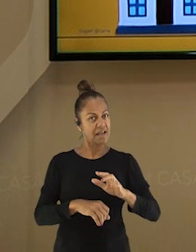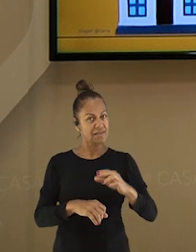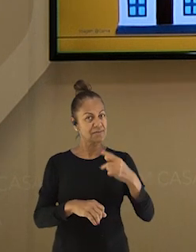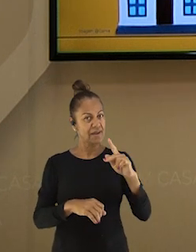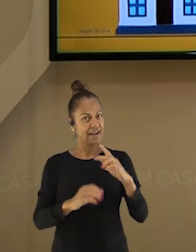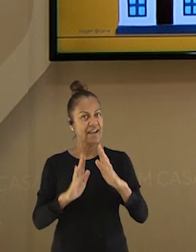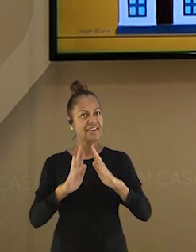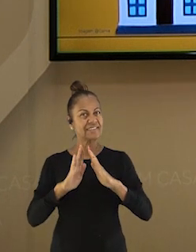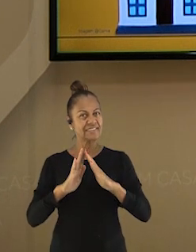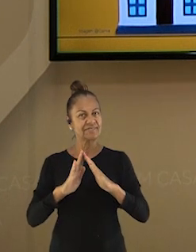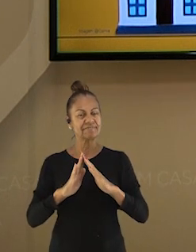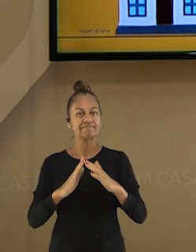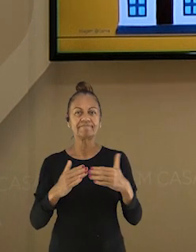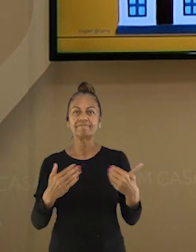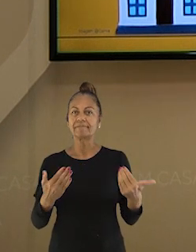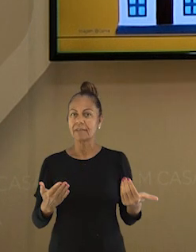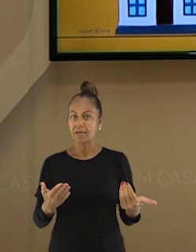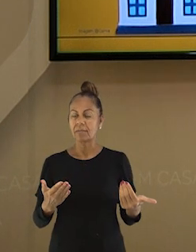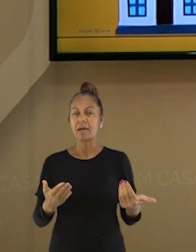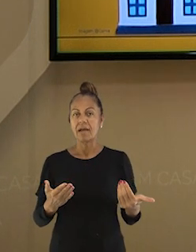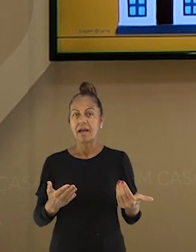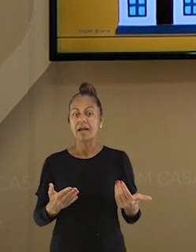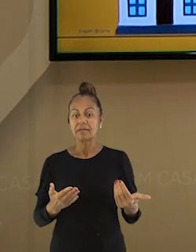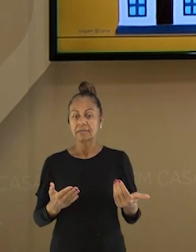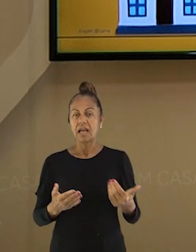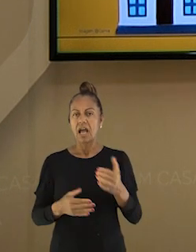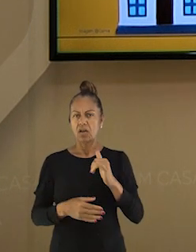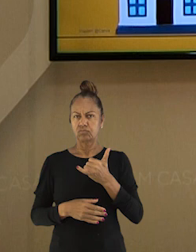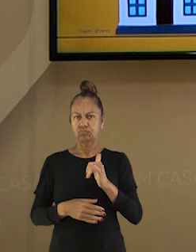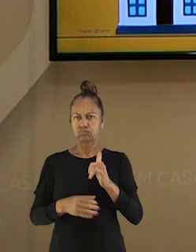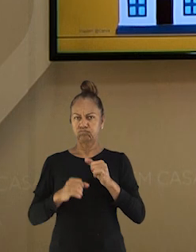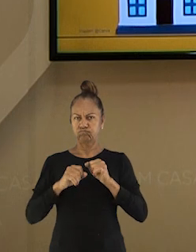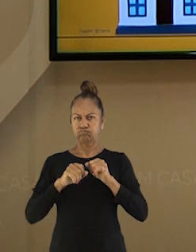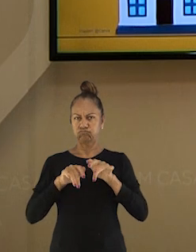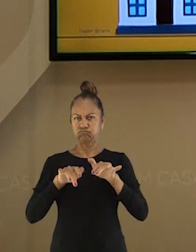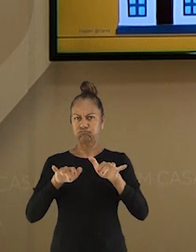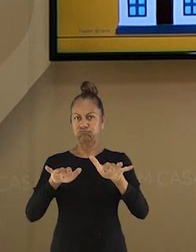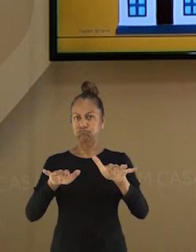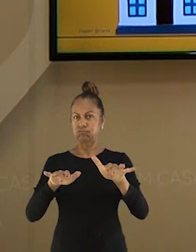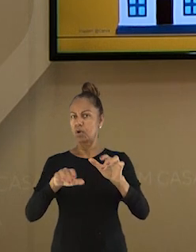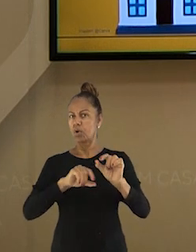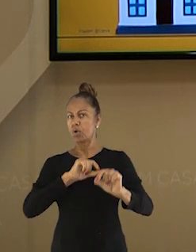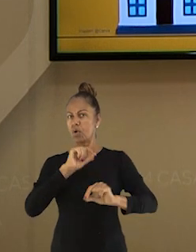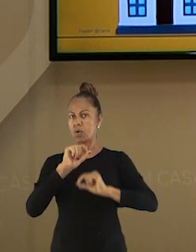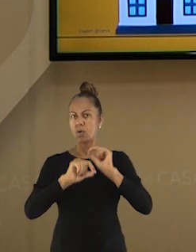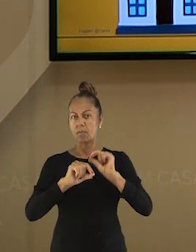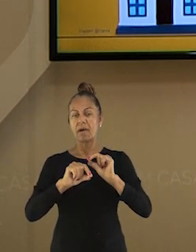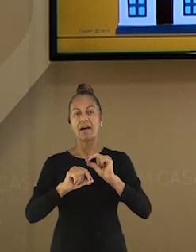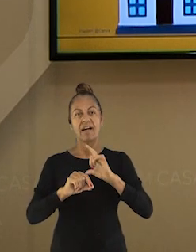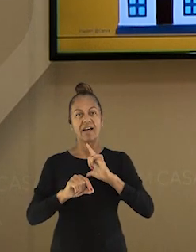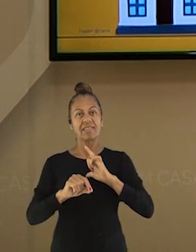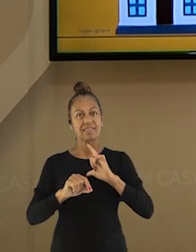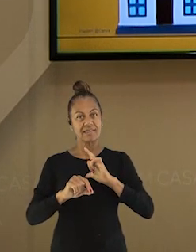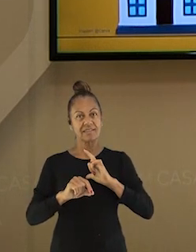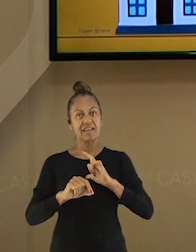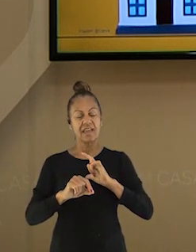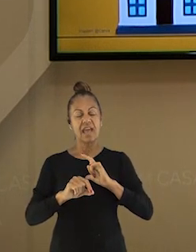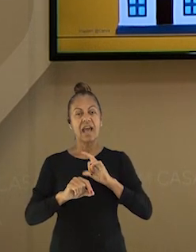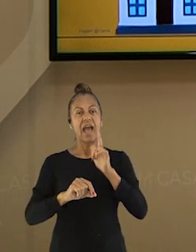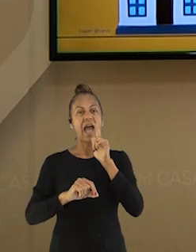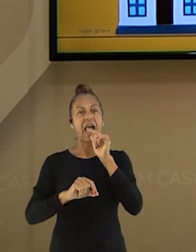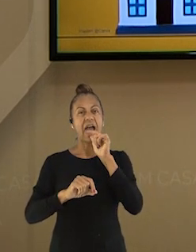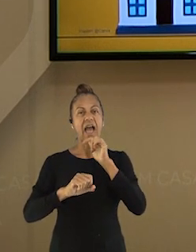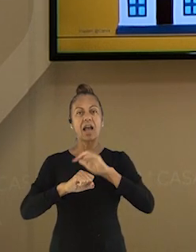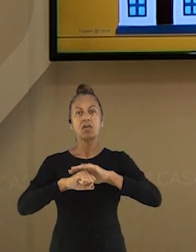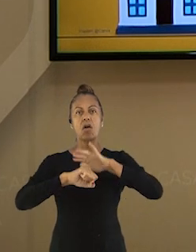muito provável que a energia que chega até a sua casa venha das usinas hidrelétricas. A energia elétrica é